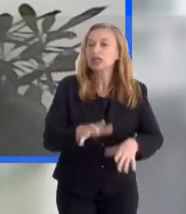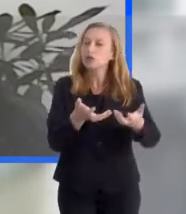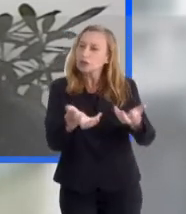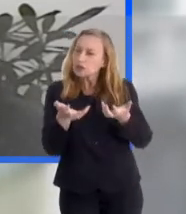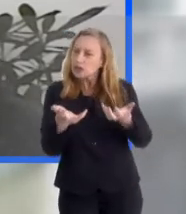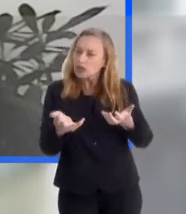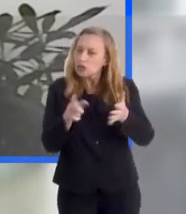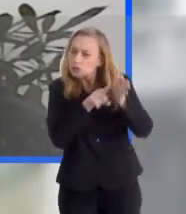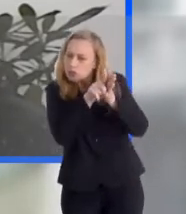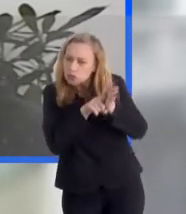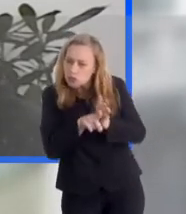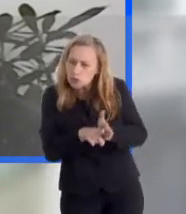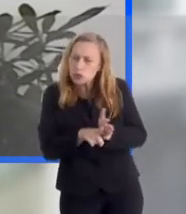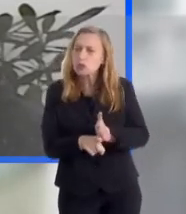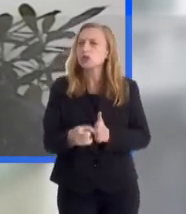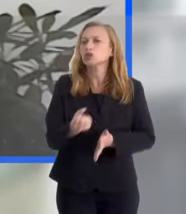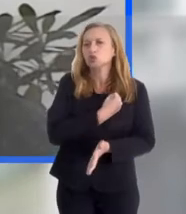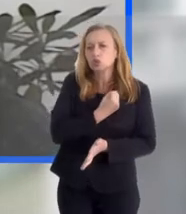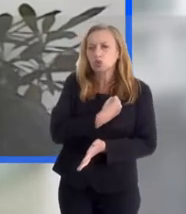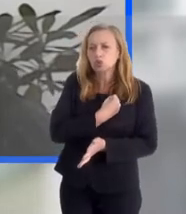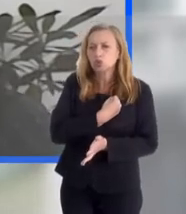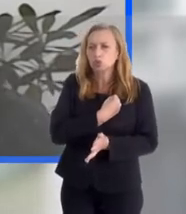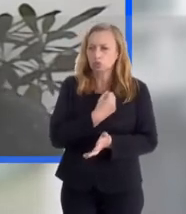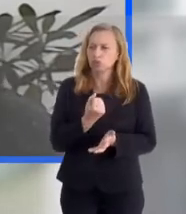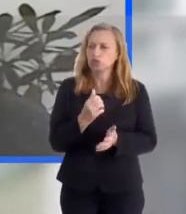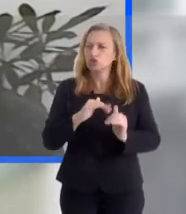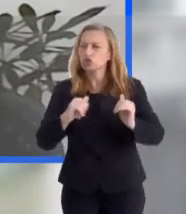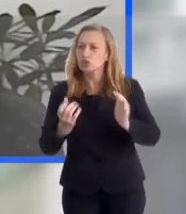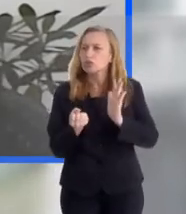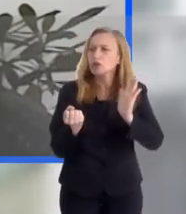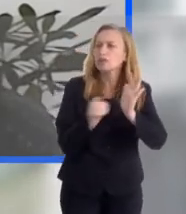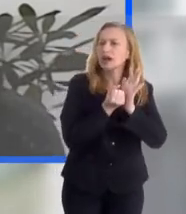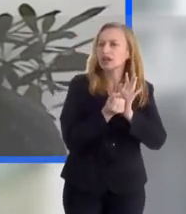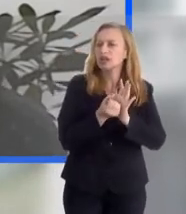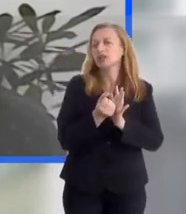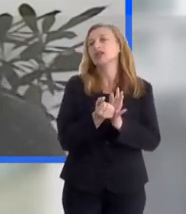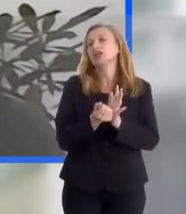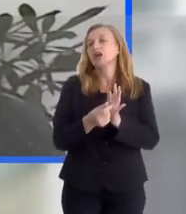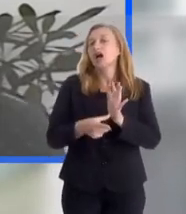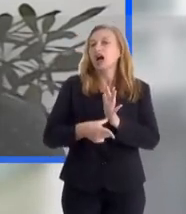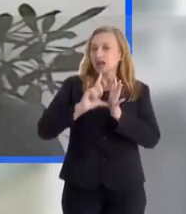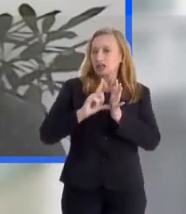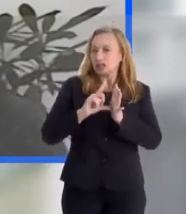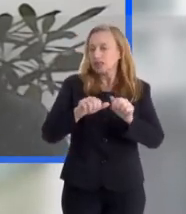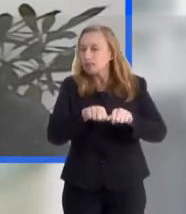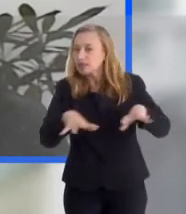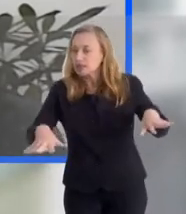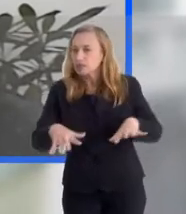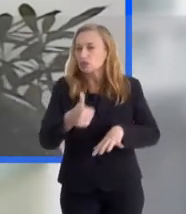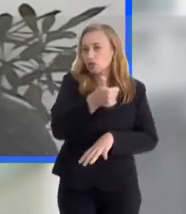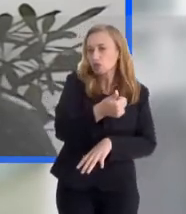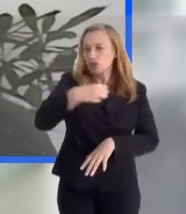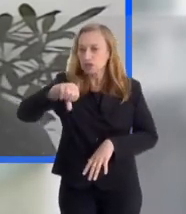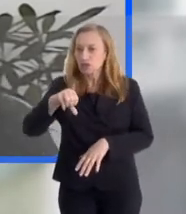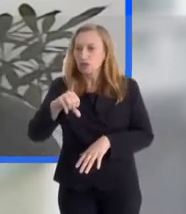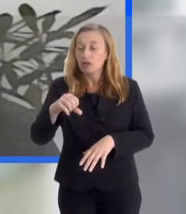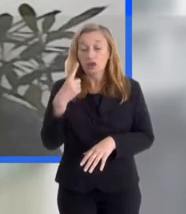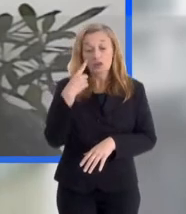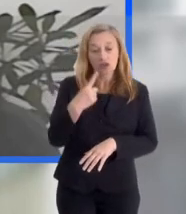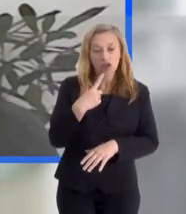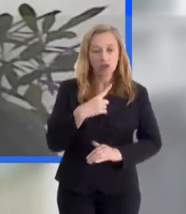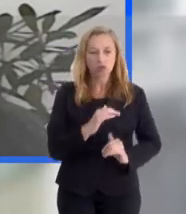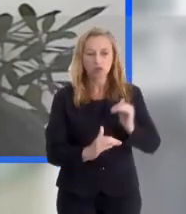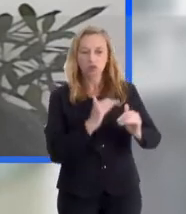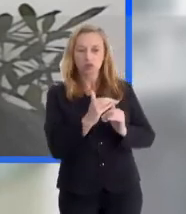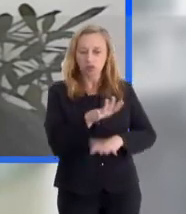das crianças. Então, a gente queria analisar dados sem esse impacto da pandemia. Então, a gente pegou dados de 2019 e analisamos o desempenho